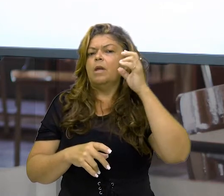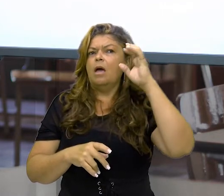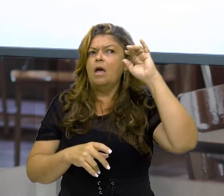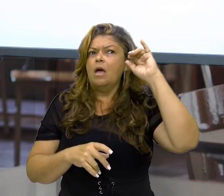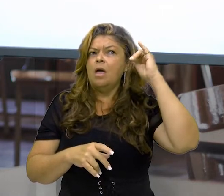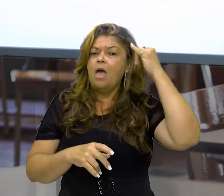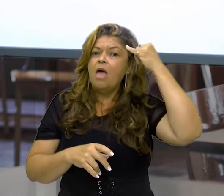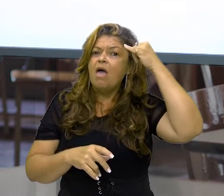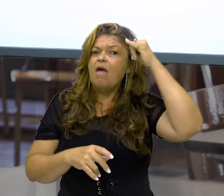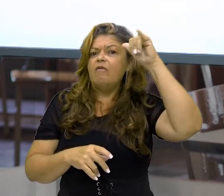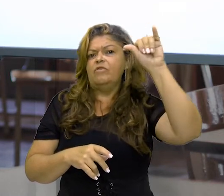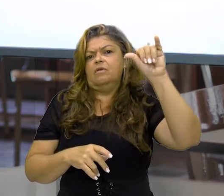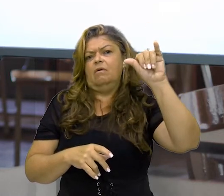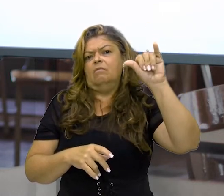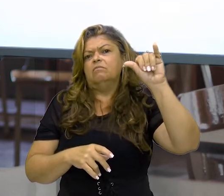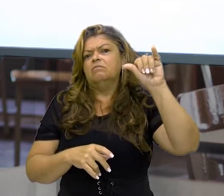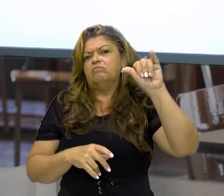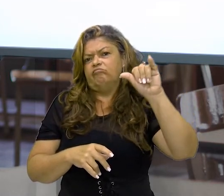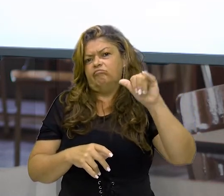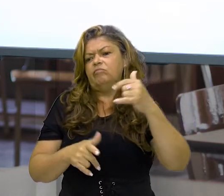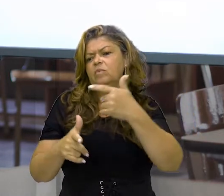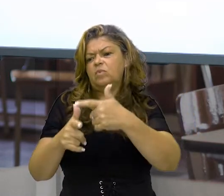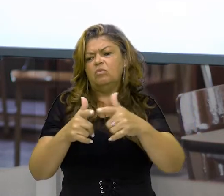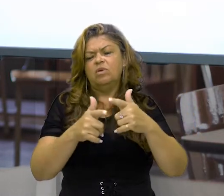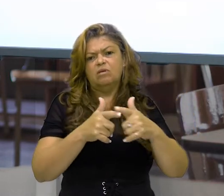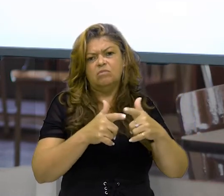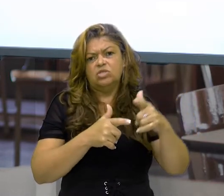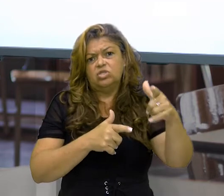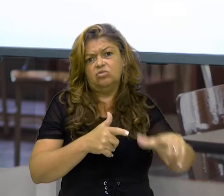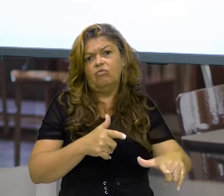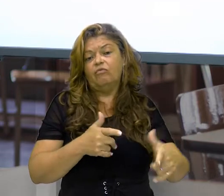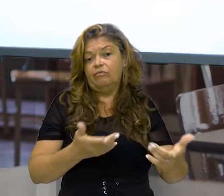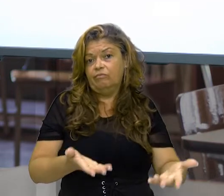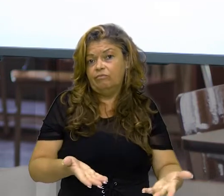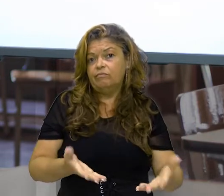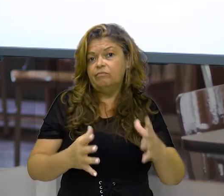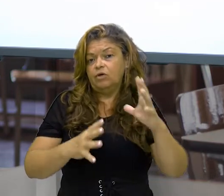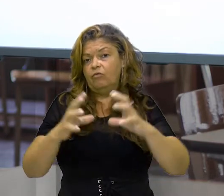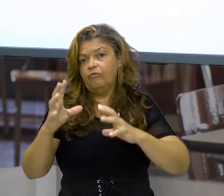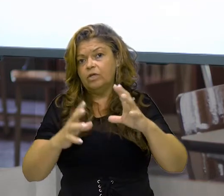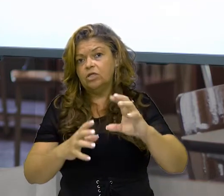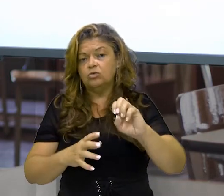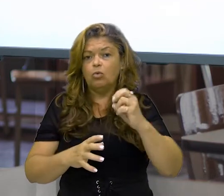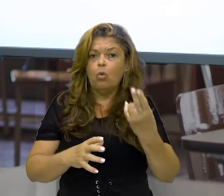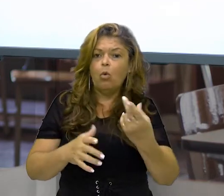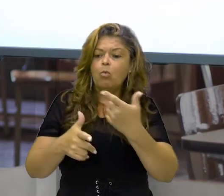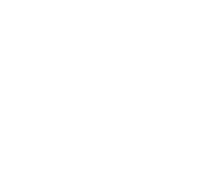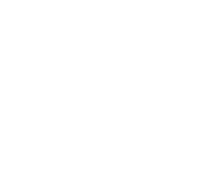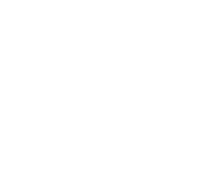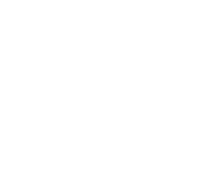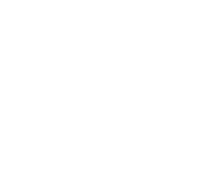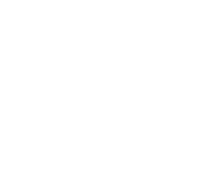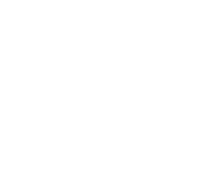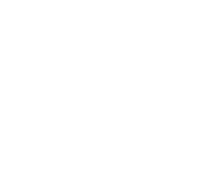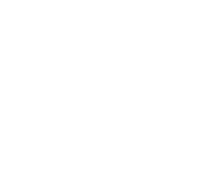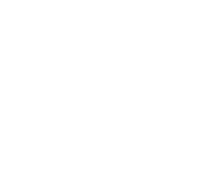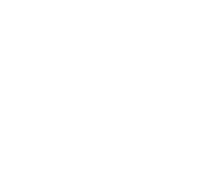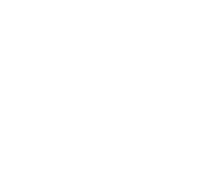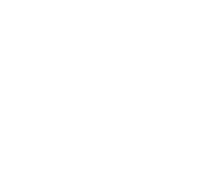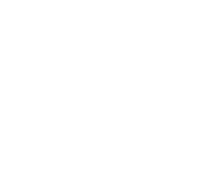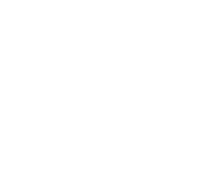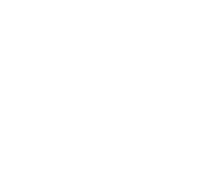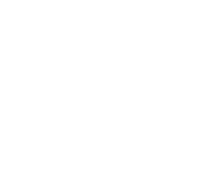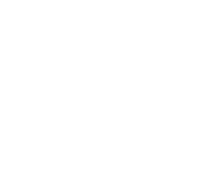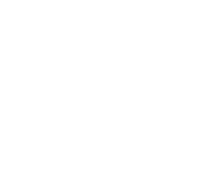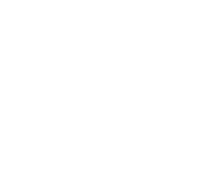reproduzir ainda mais essas circunstâncias aí de conflitos. Então, temos a diferença natural, que